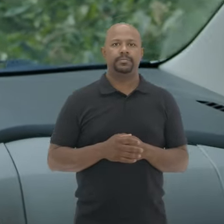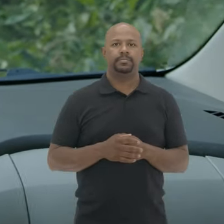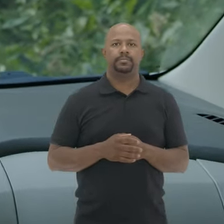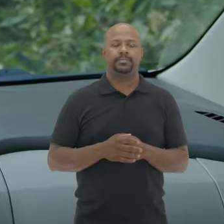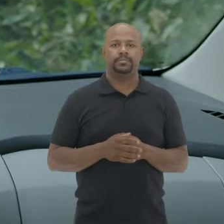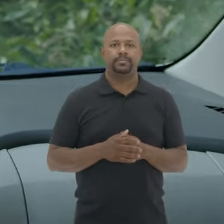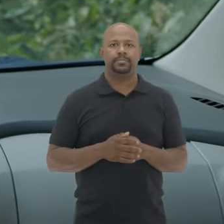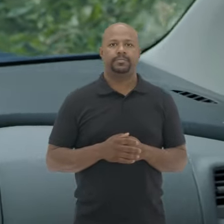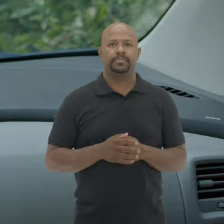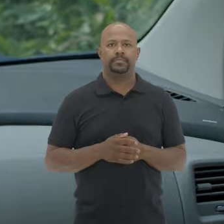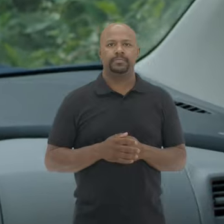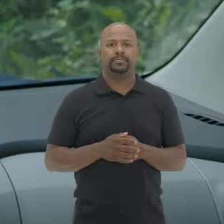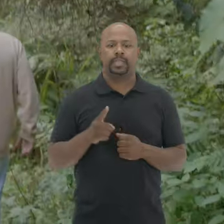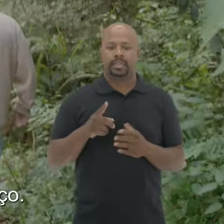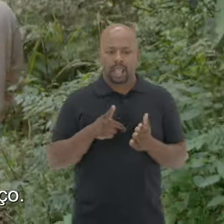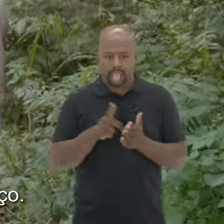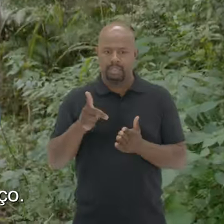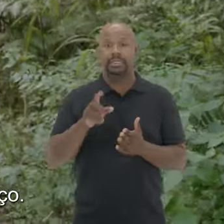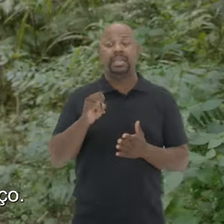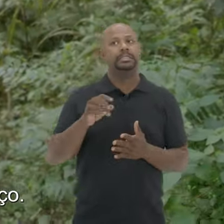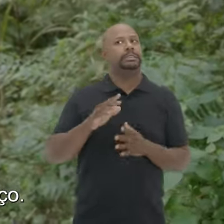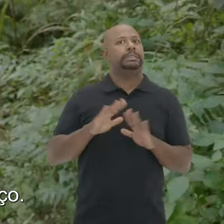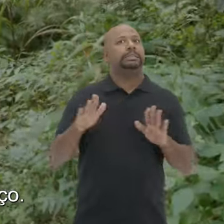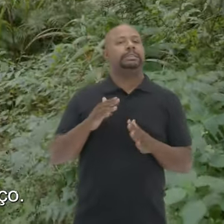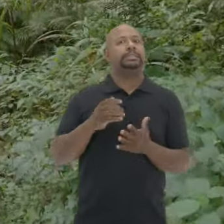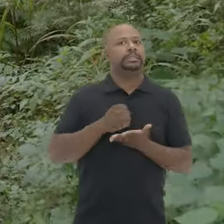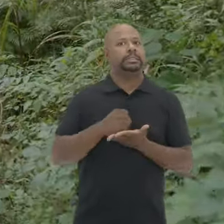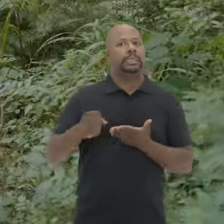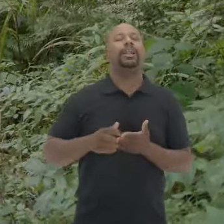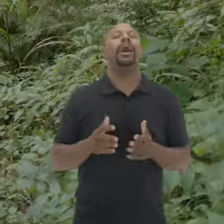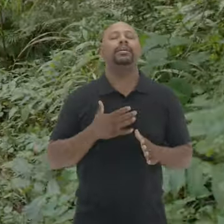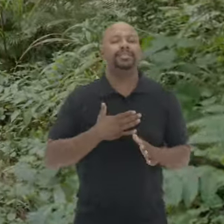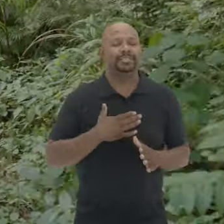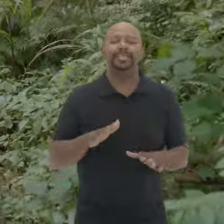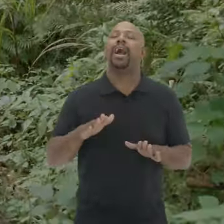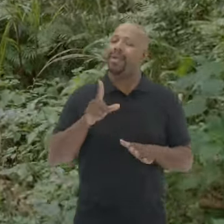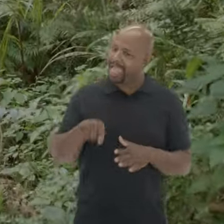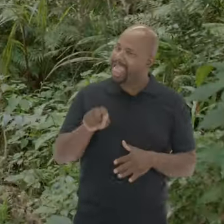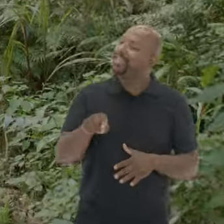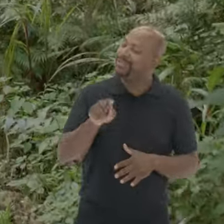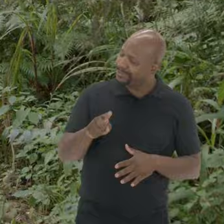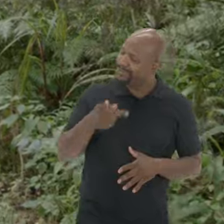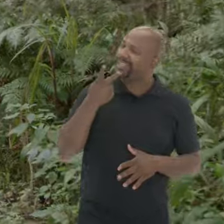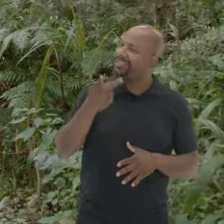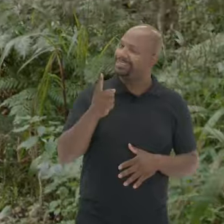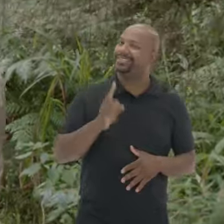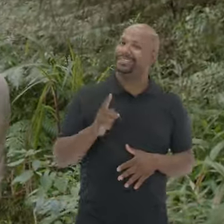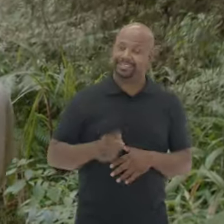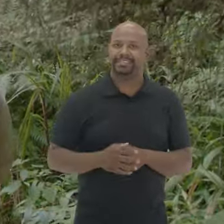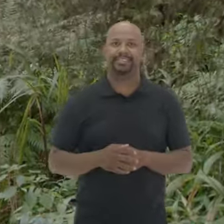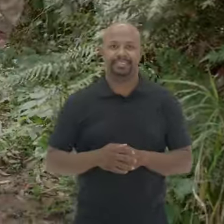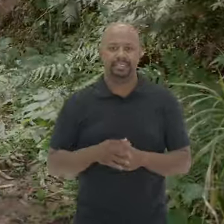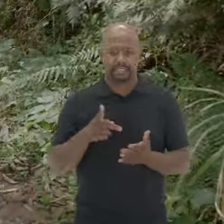Daniel para o carro E eles descem por um caminho a pé Para escorregar é um abraço A nua se